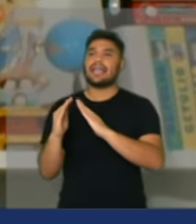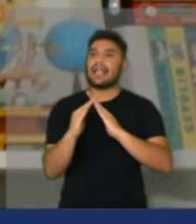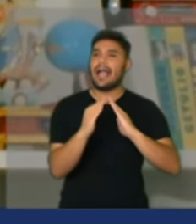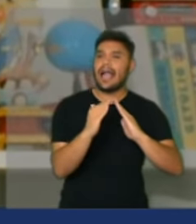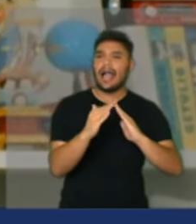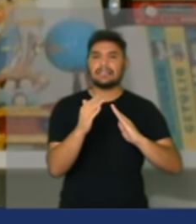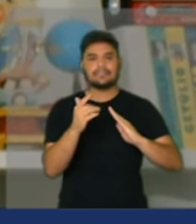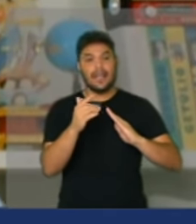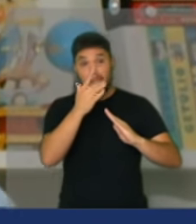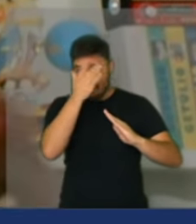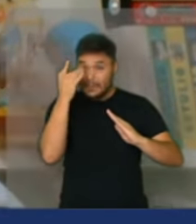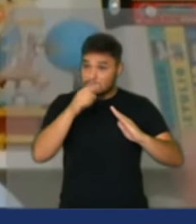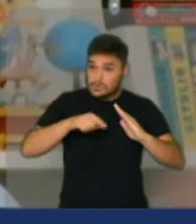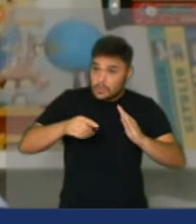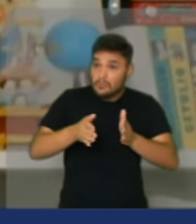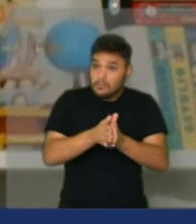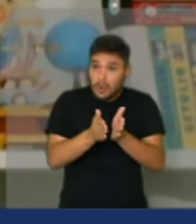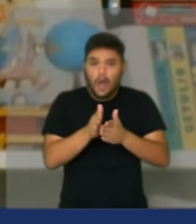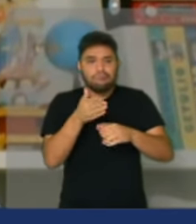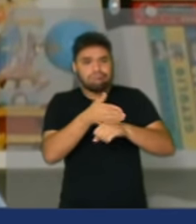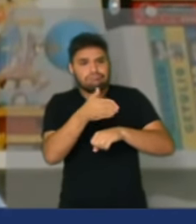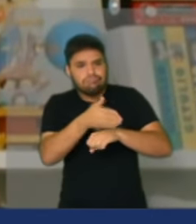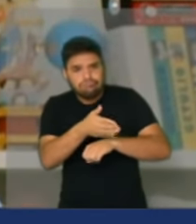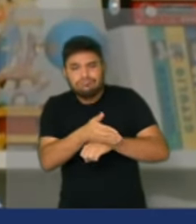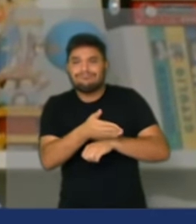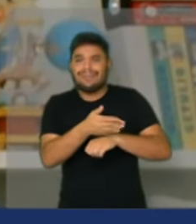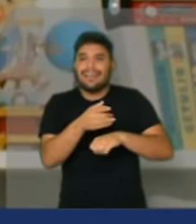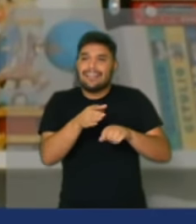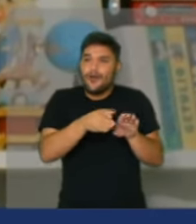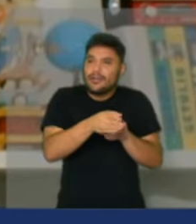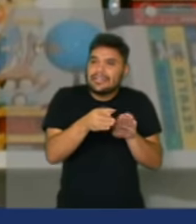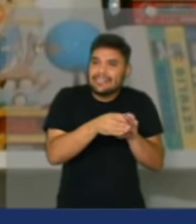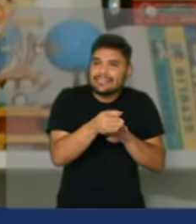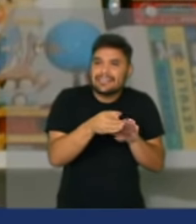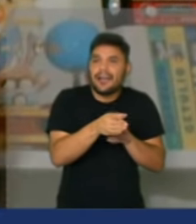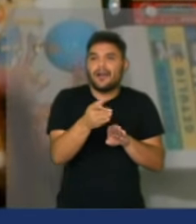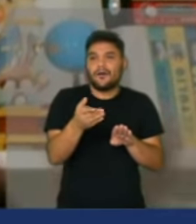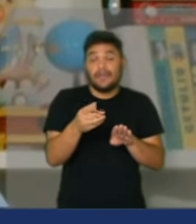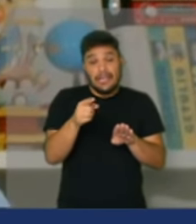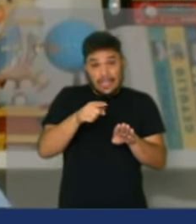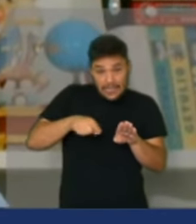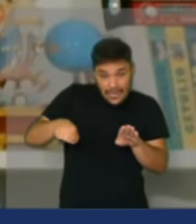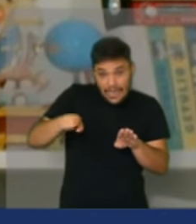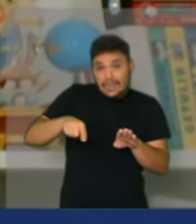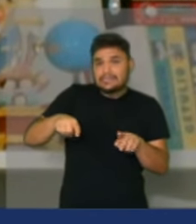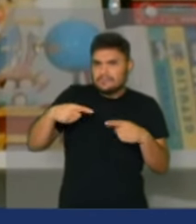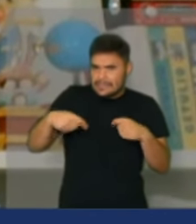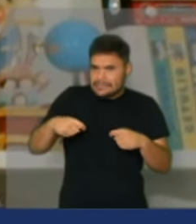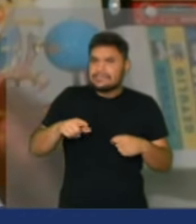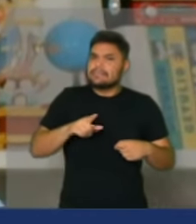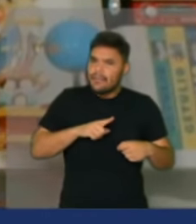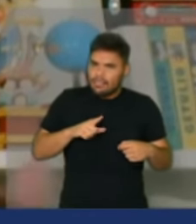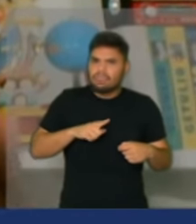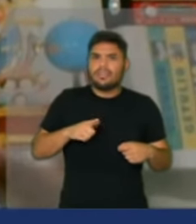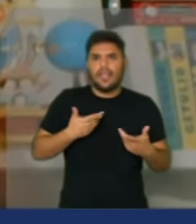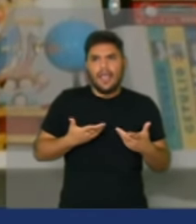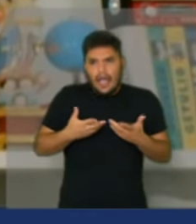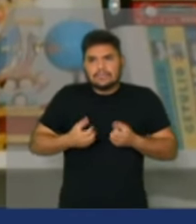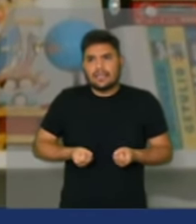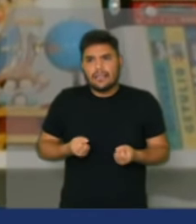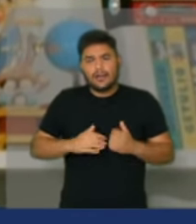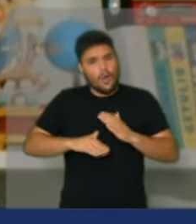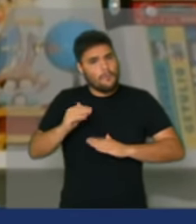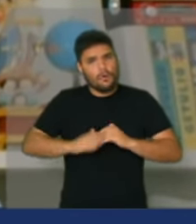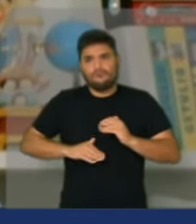carente, dão orientação e precisam ser reconhecidos como profissionais dessa